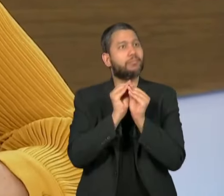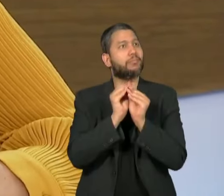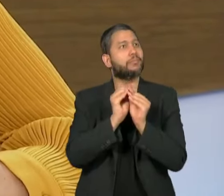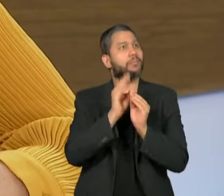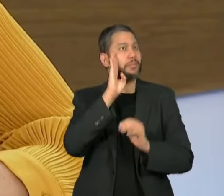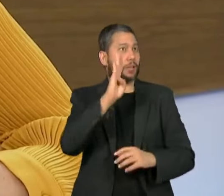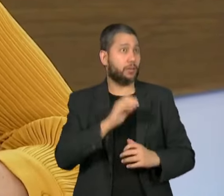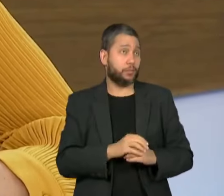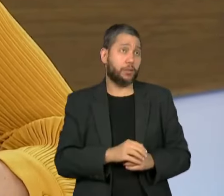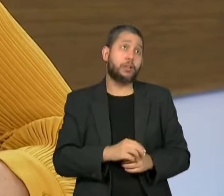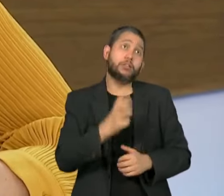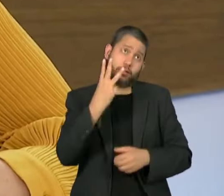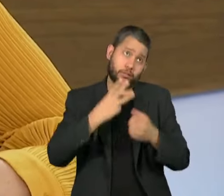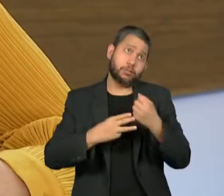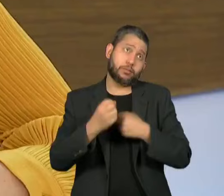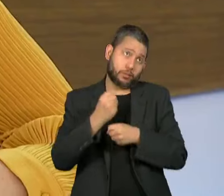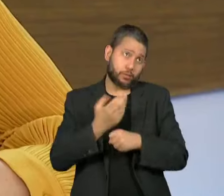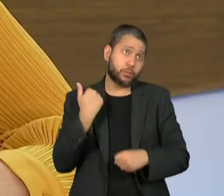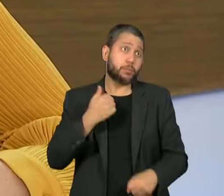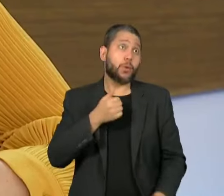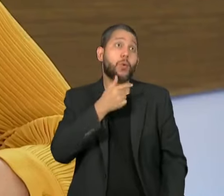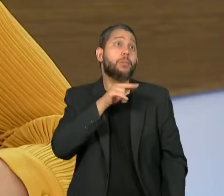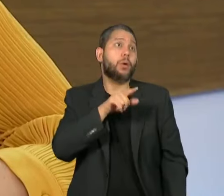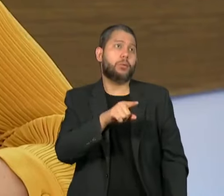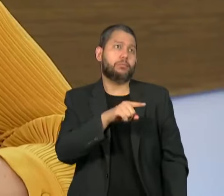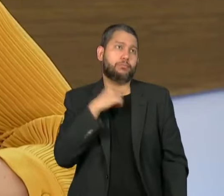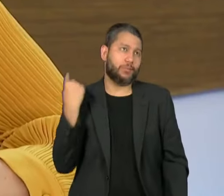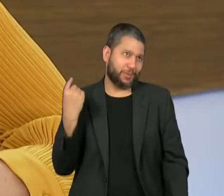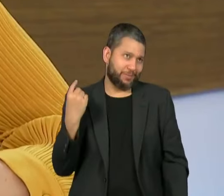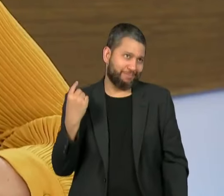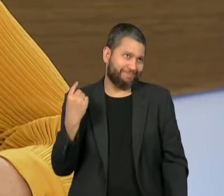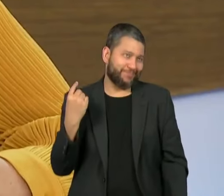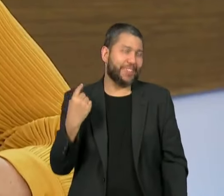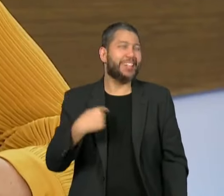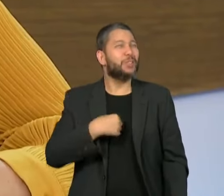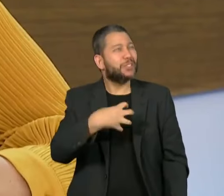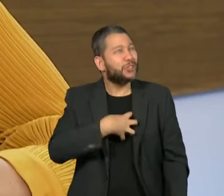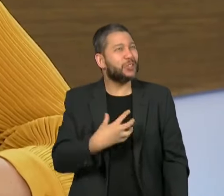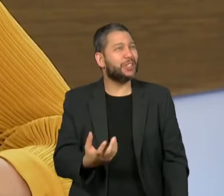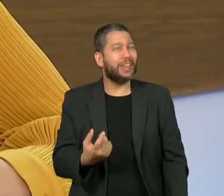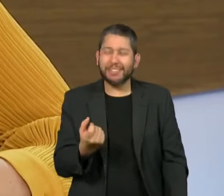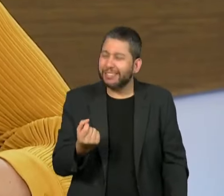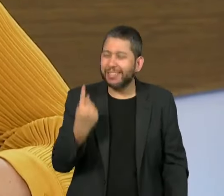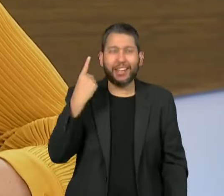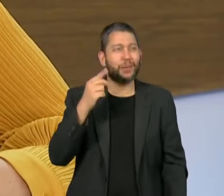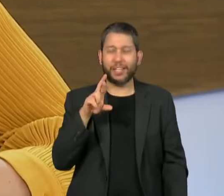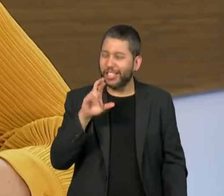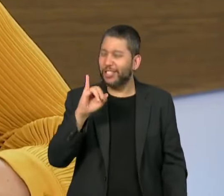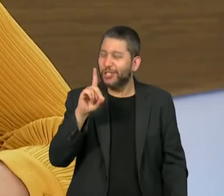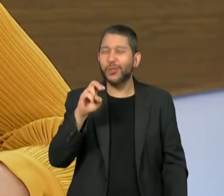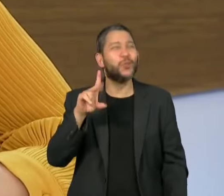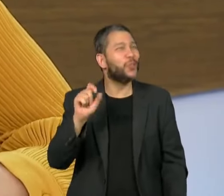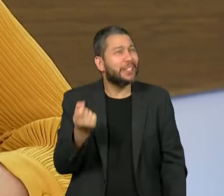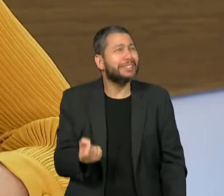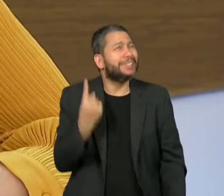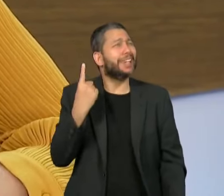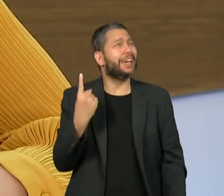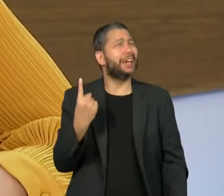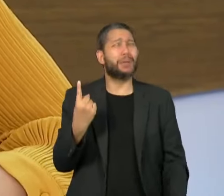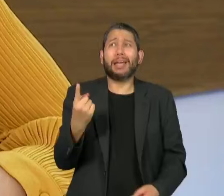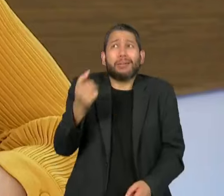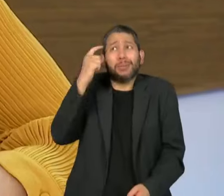Faz três anos que eu perdi meu irmão, a minha vida mudou completamente, eu mudei, e é ridículo que ele não esteja aqui para saber disso tudo.